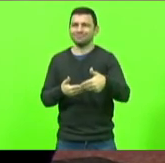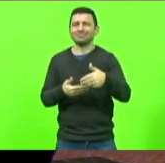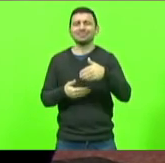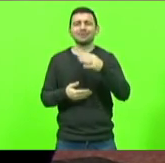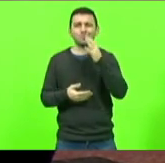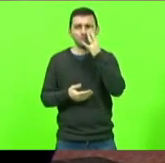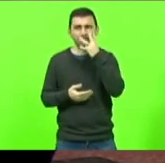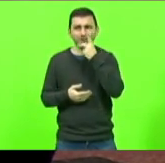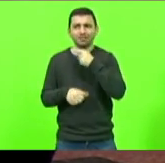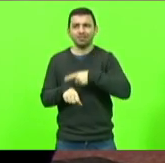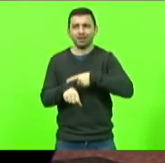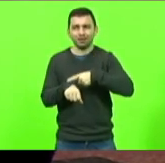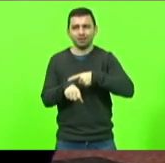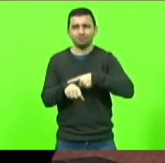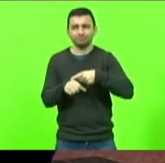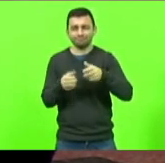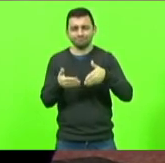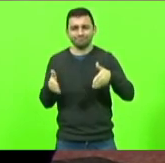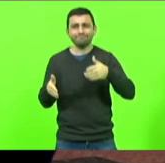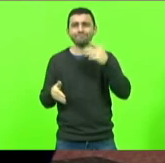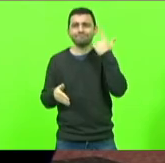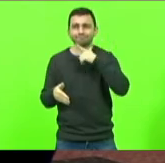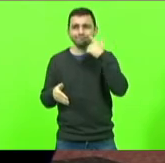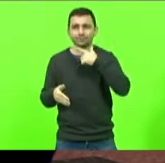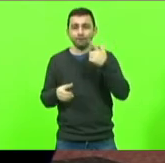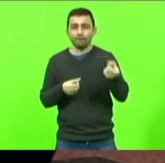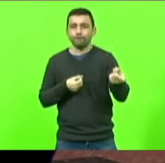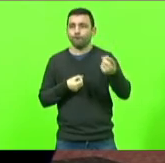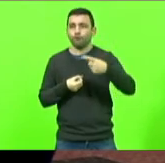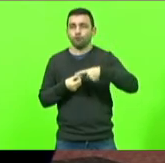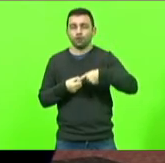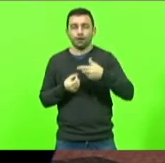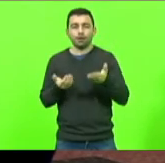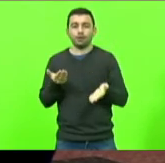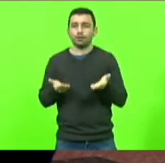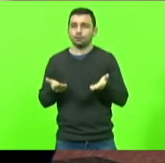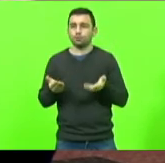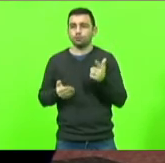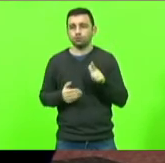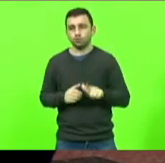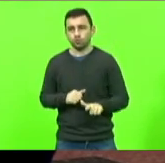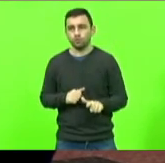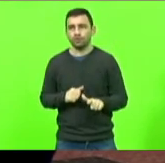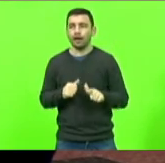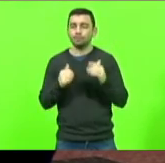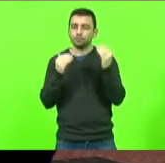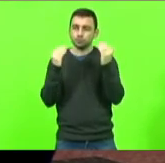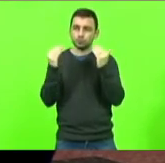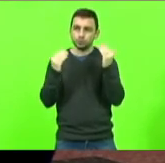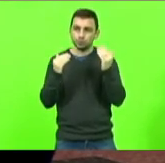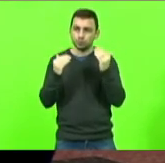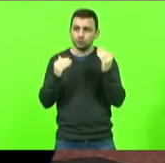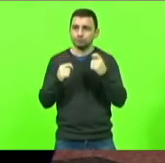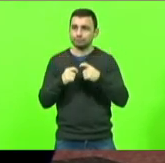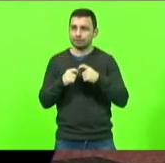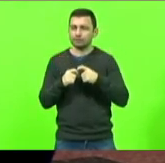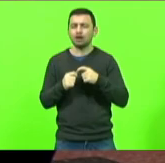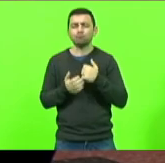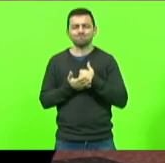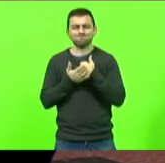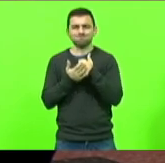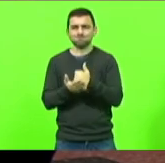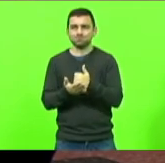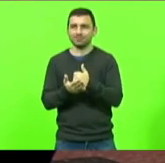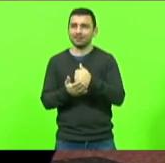para conseguir as pessoas voltarem ao equilíbrio normal e a psicologia com certeza vai colaborar muito então